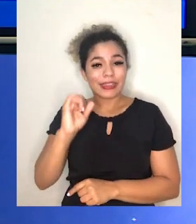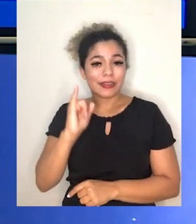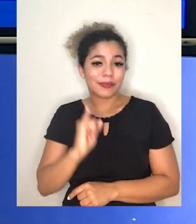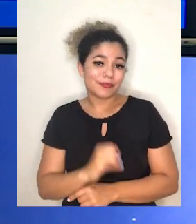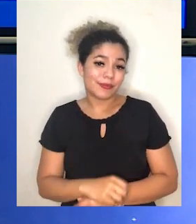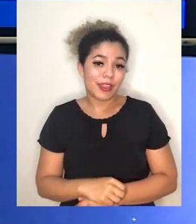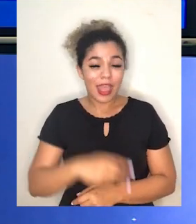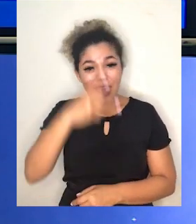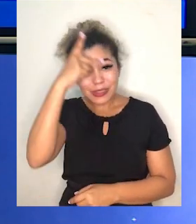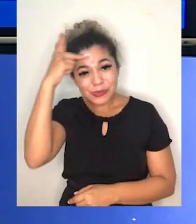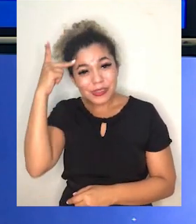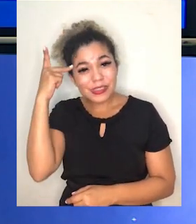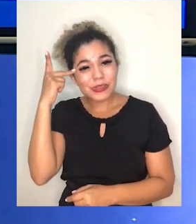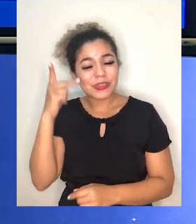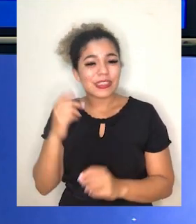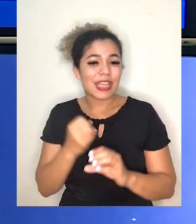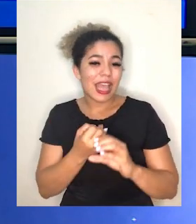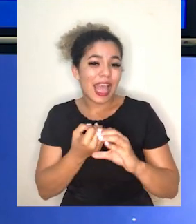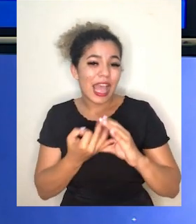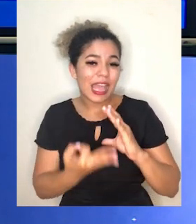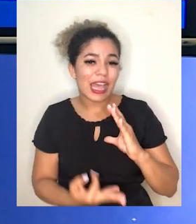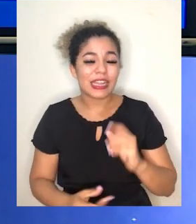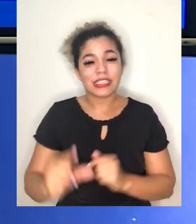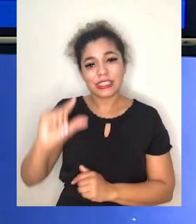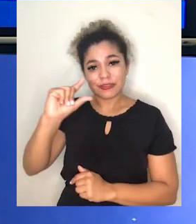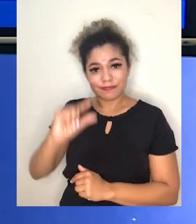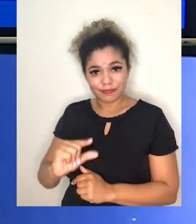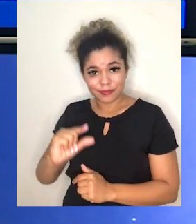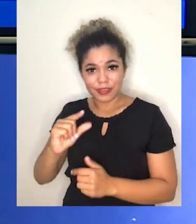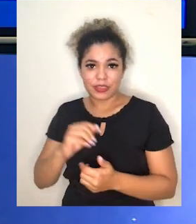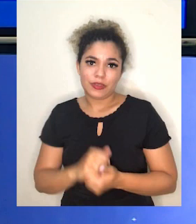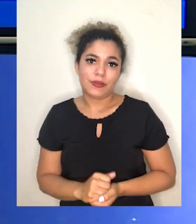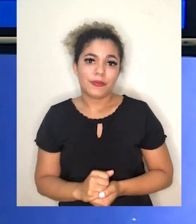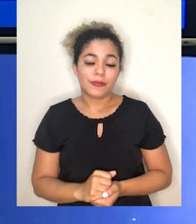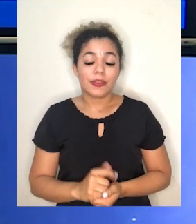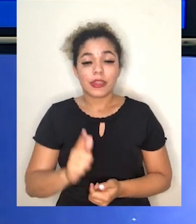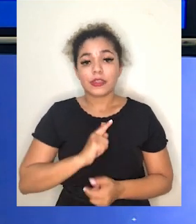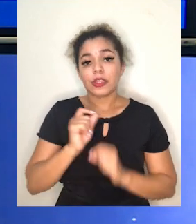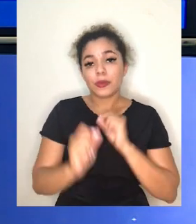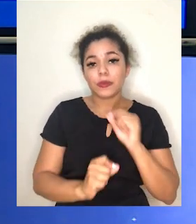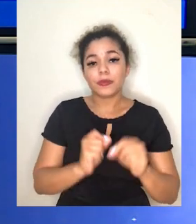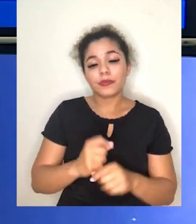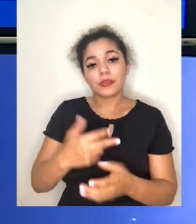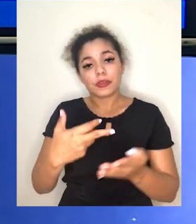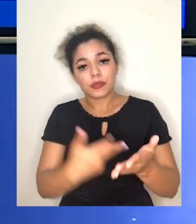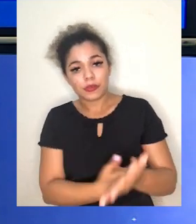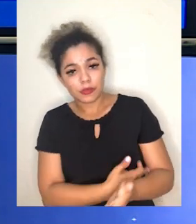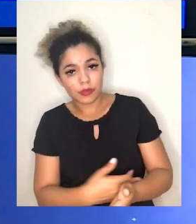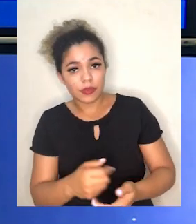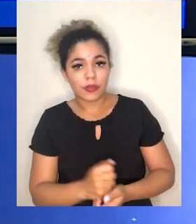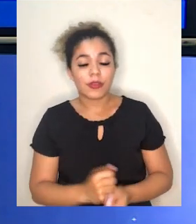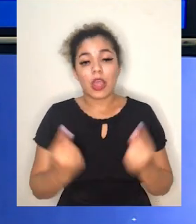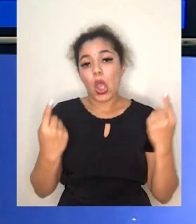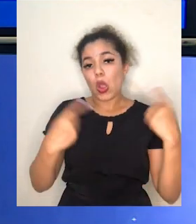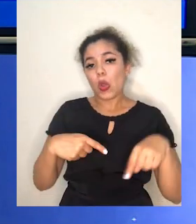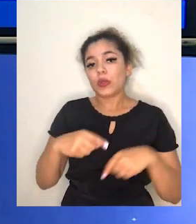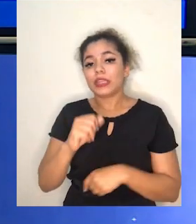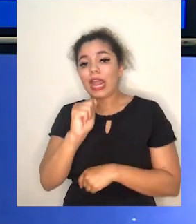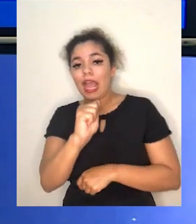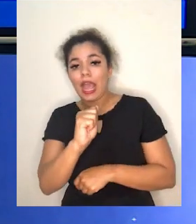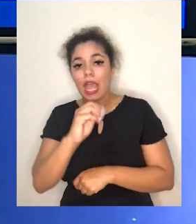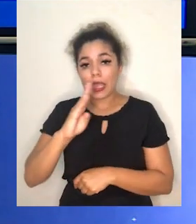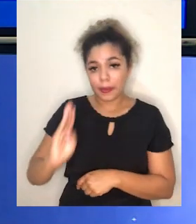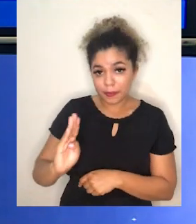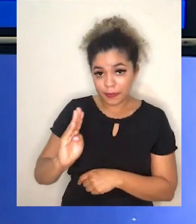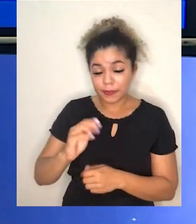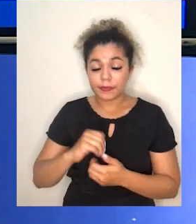que são os indivíduos recessivos, que são indivíduos que possuem essa característica. Aqui nós temos sangue com anticorpos anti-A